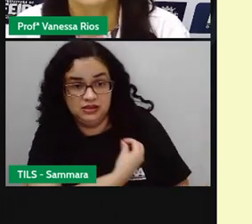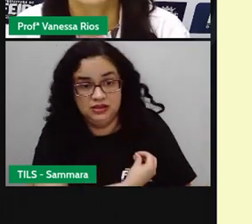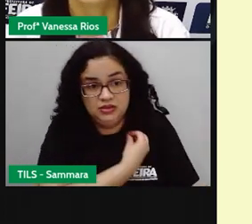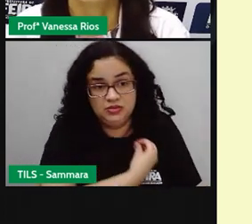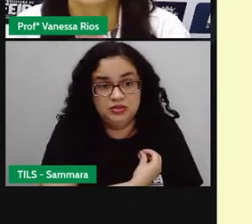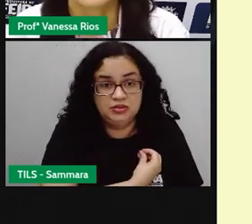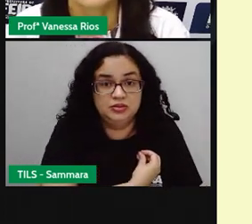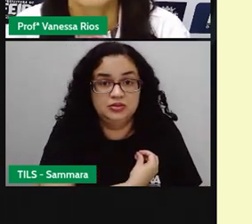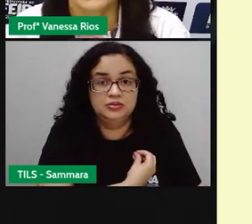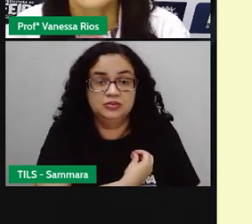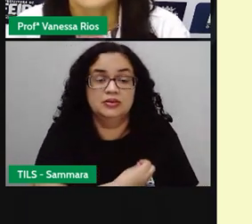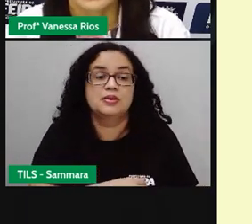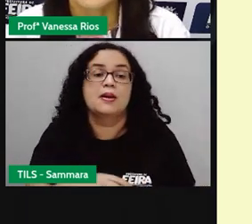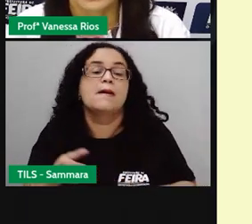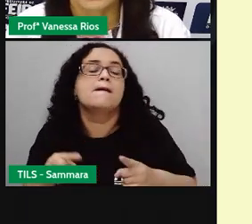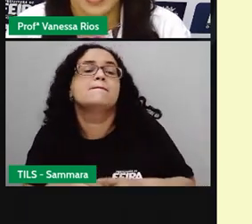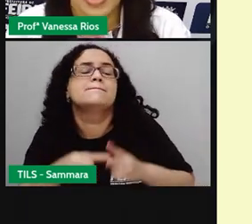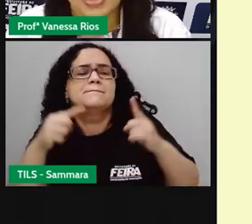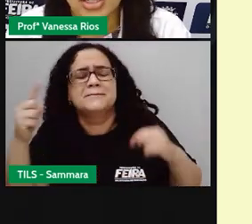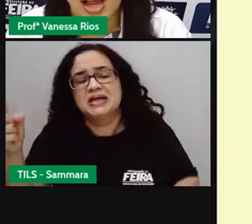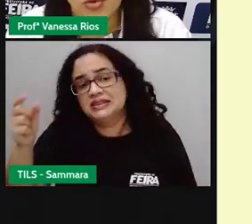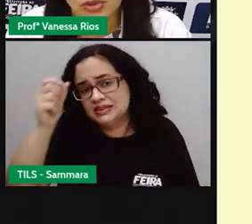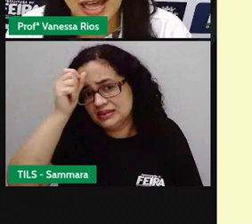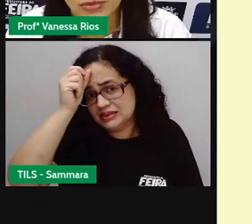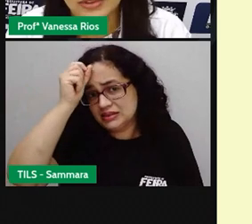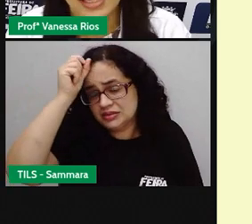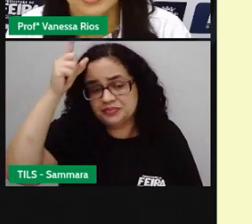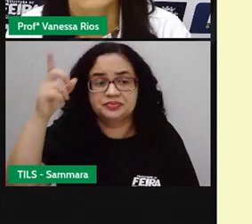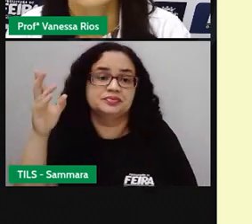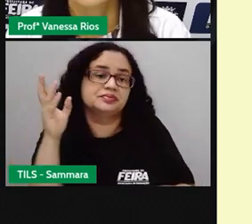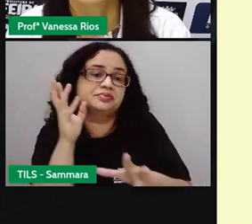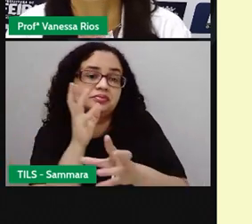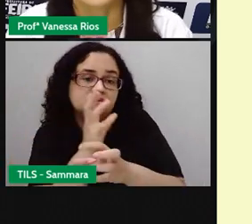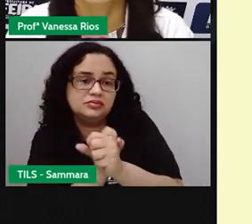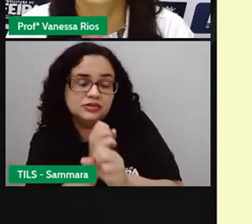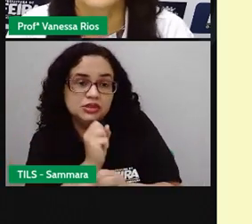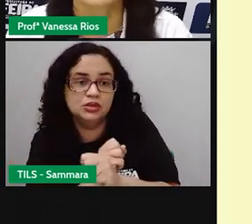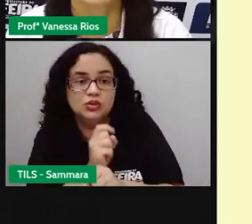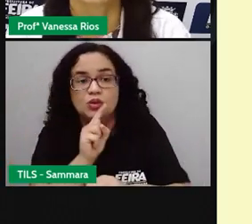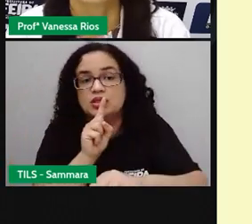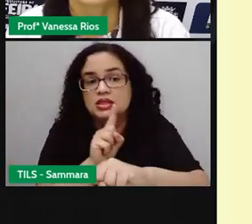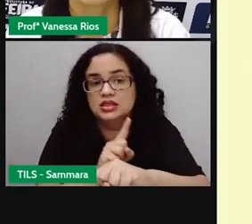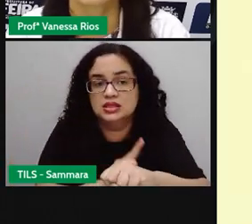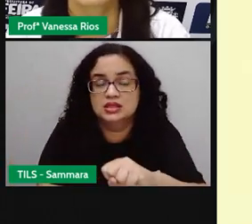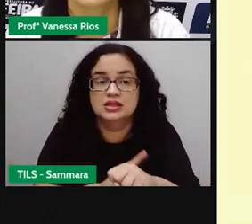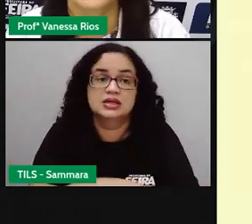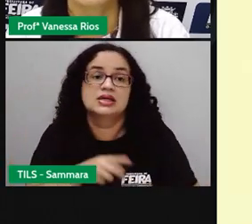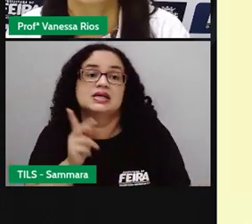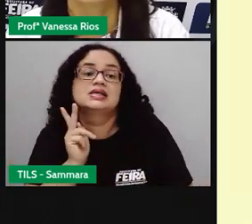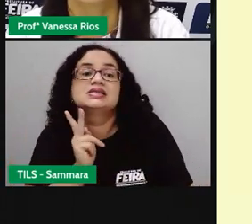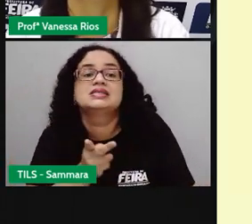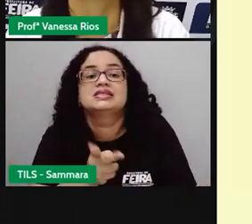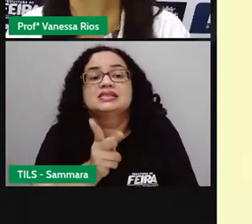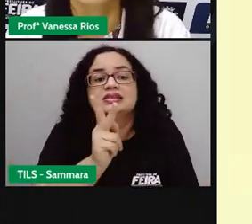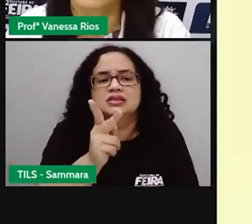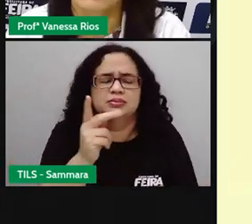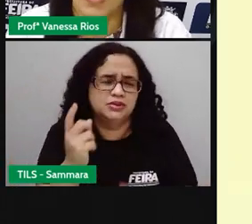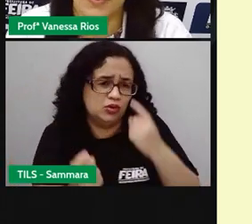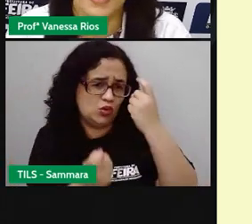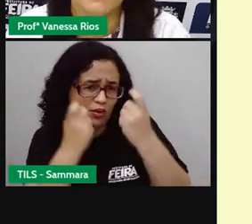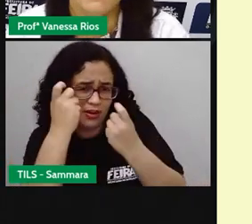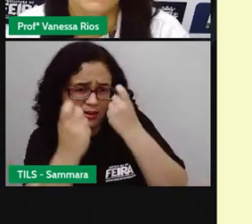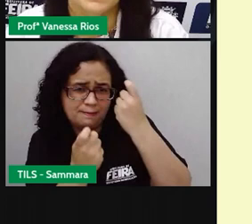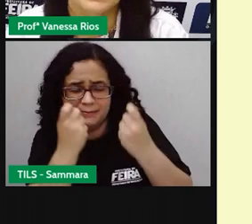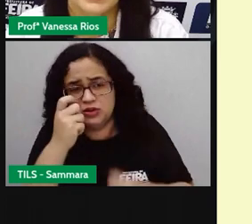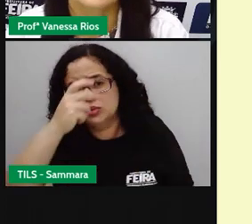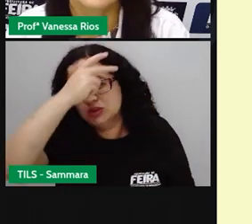nos proporcionando. Mas essa ideia de calcular o tempo, de contar o tempo, sempre foi algo que preocupou